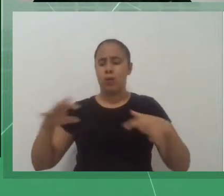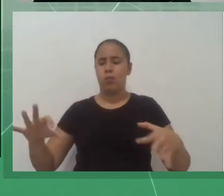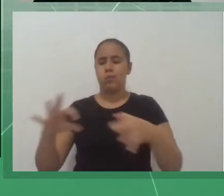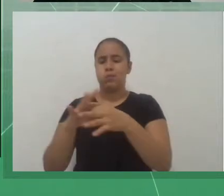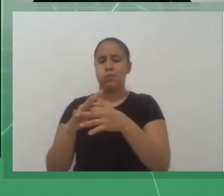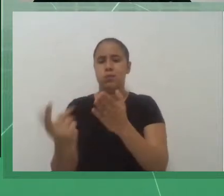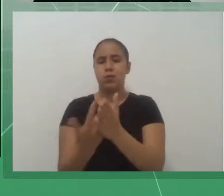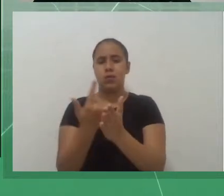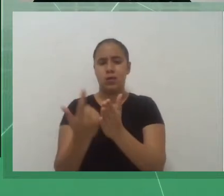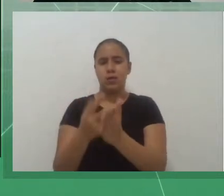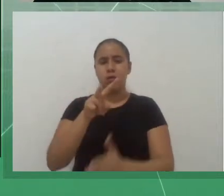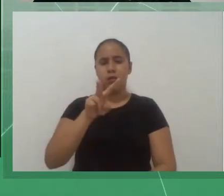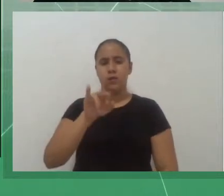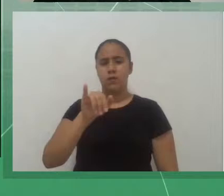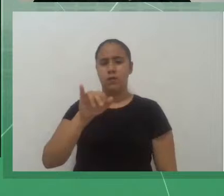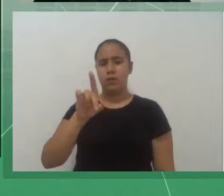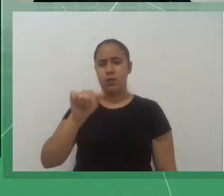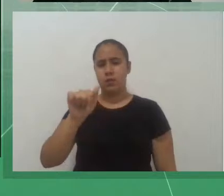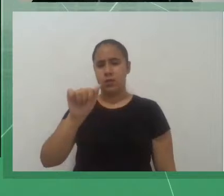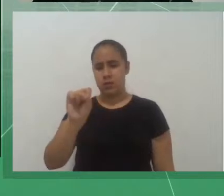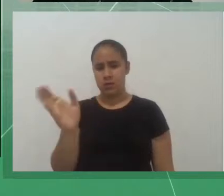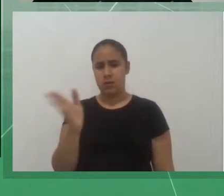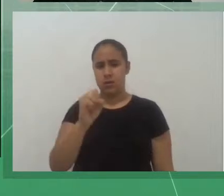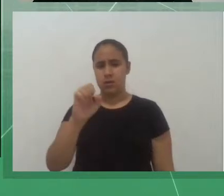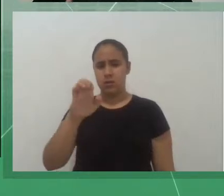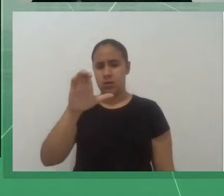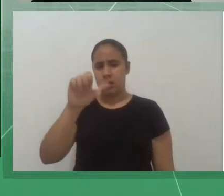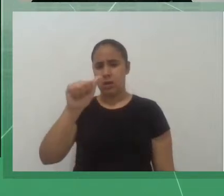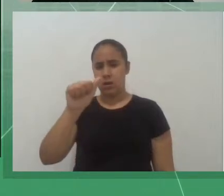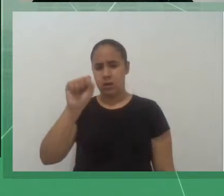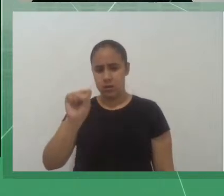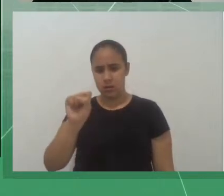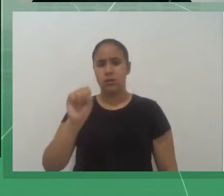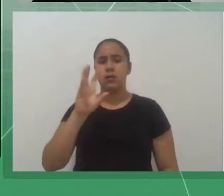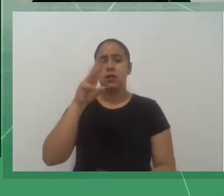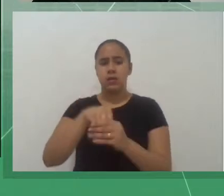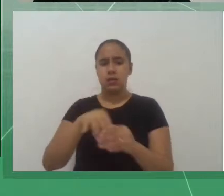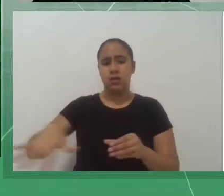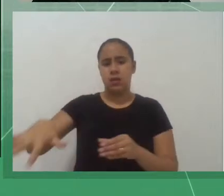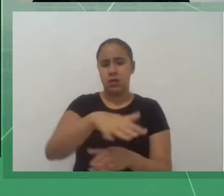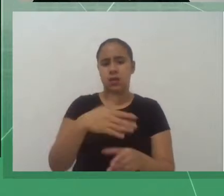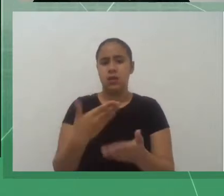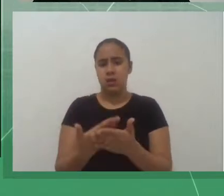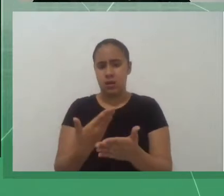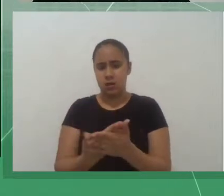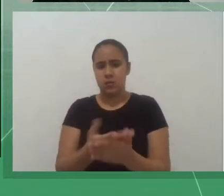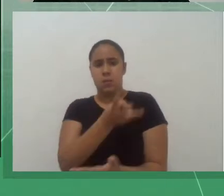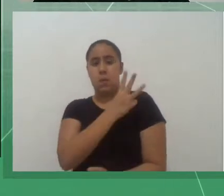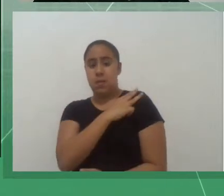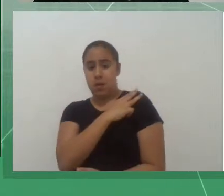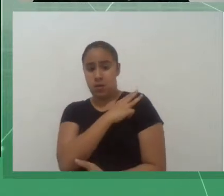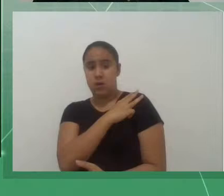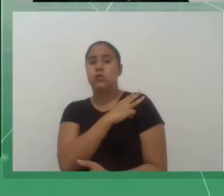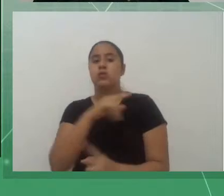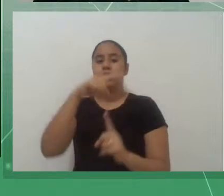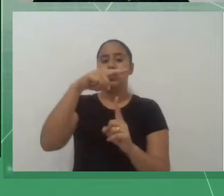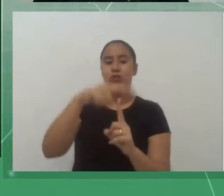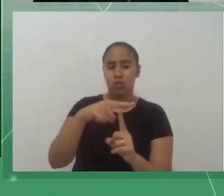ensino médio por meio do uso do gênero textual graphic novel, a expectativa é a seguinte, tentar inserir